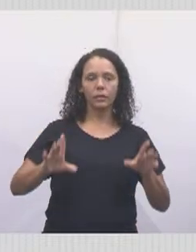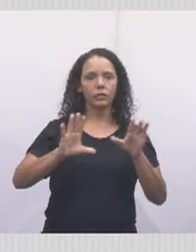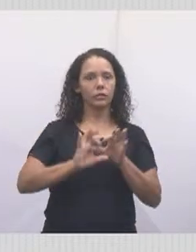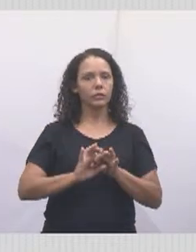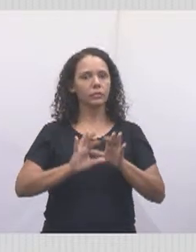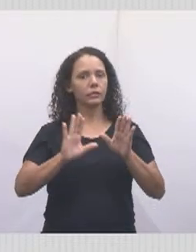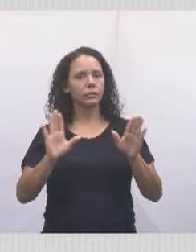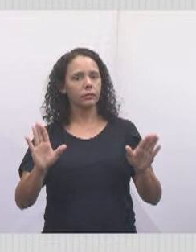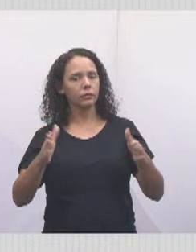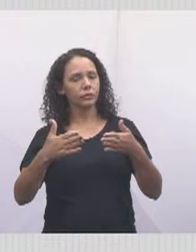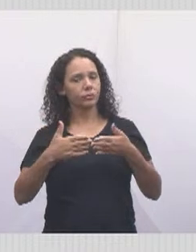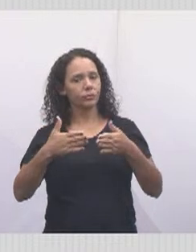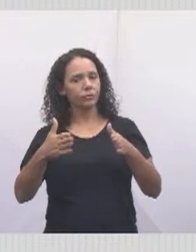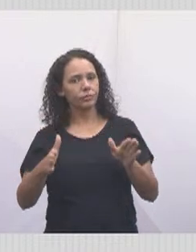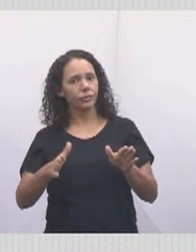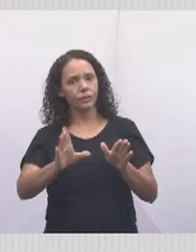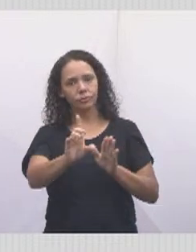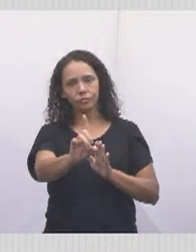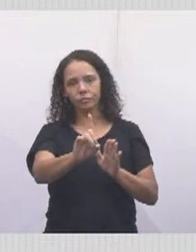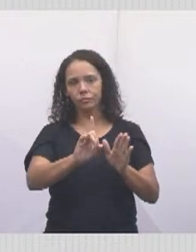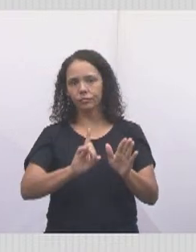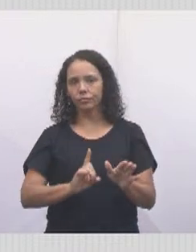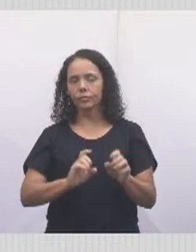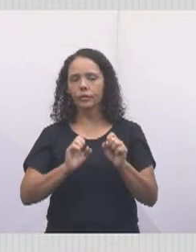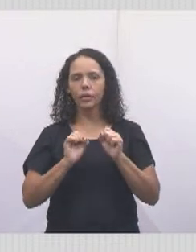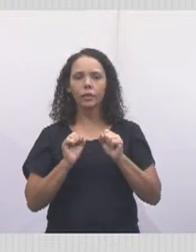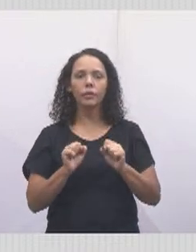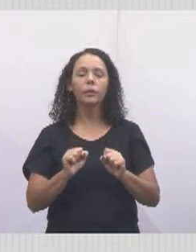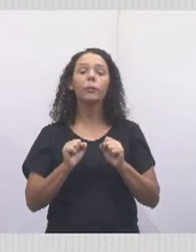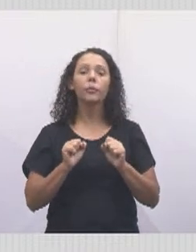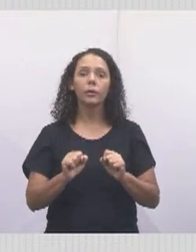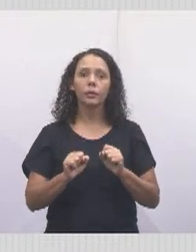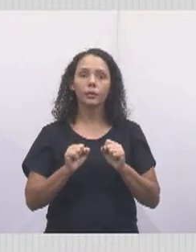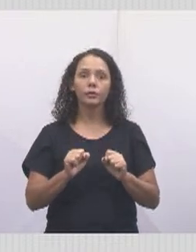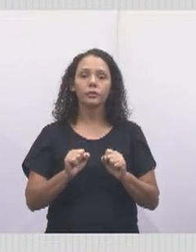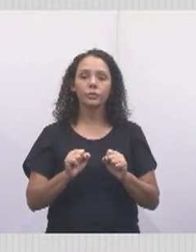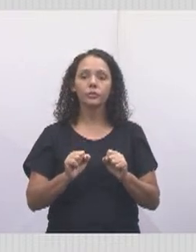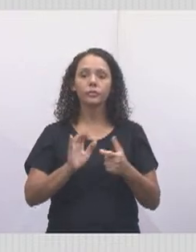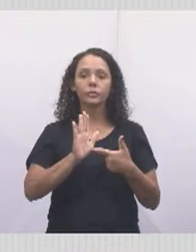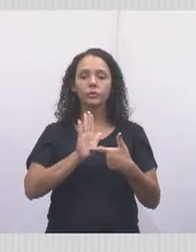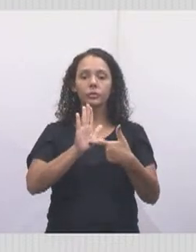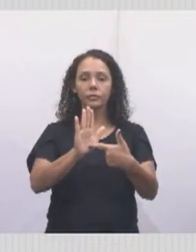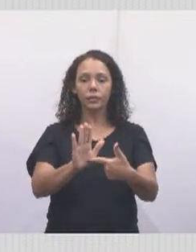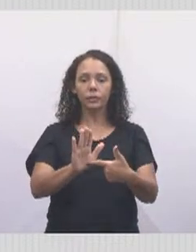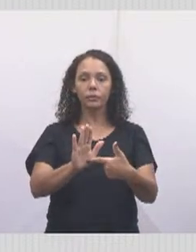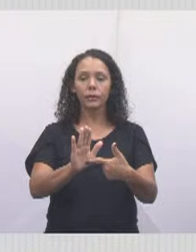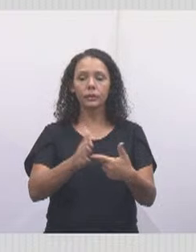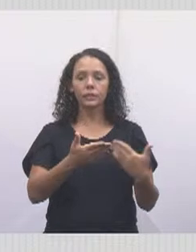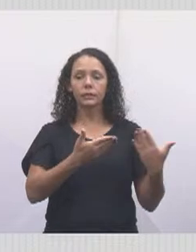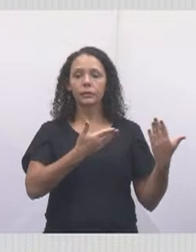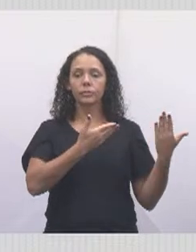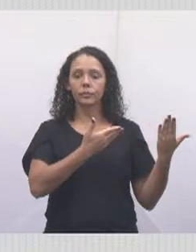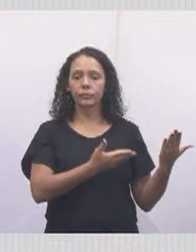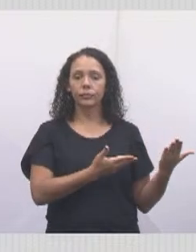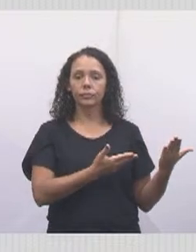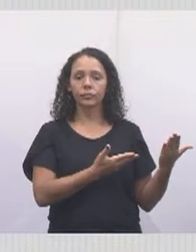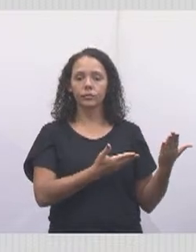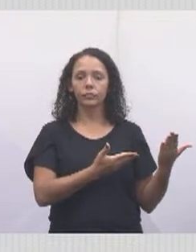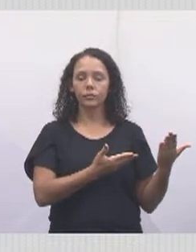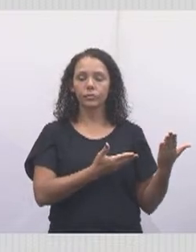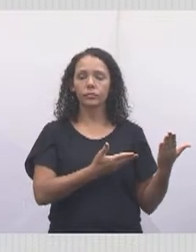inteira disposição da nossa população, aparece aqui do nosso lado, aqui na